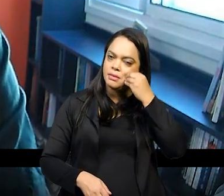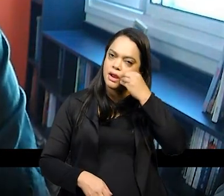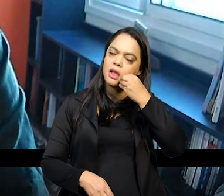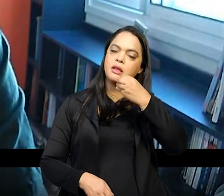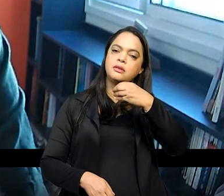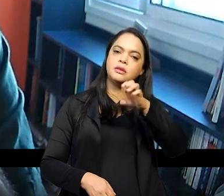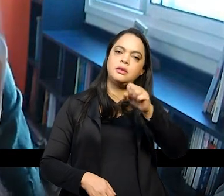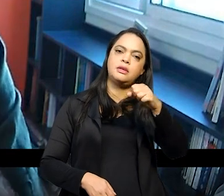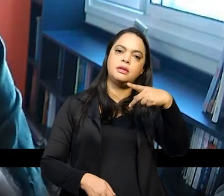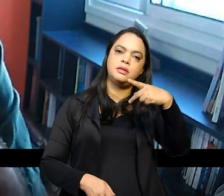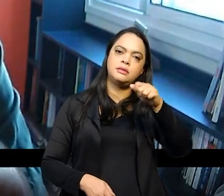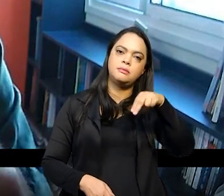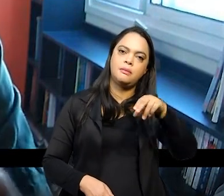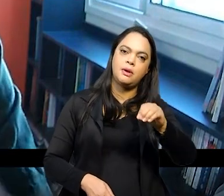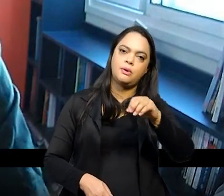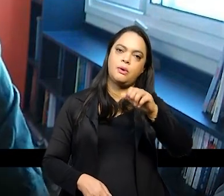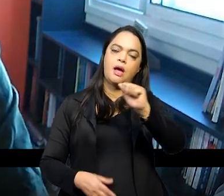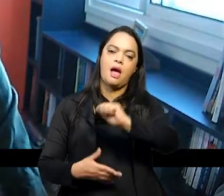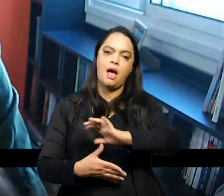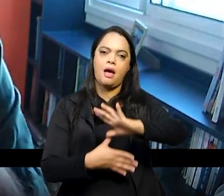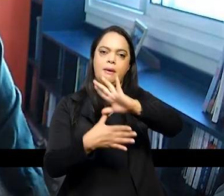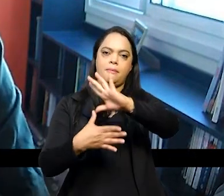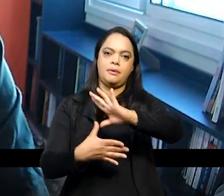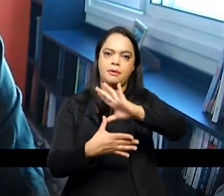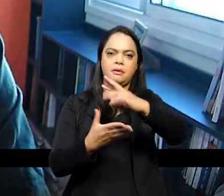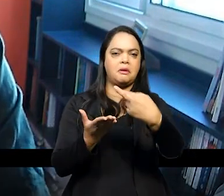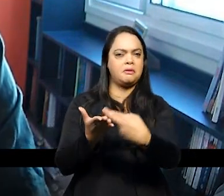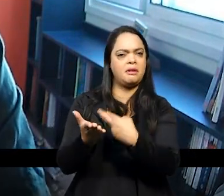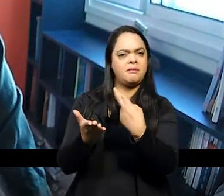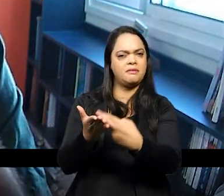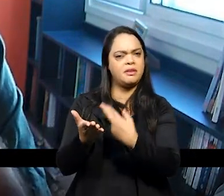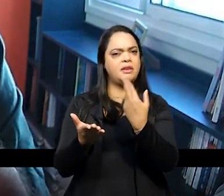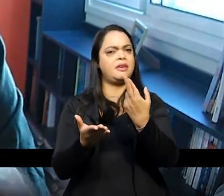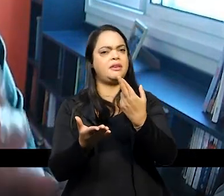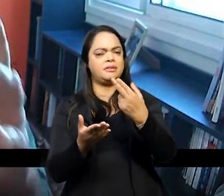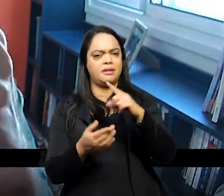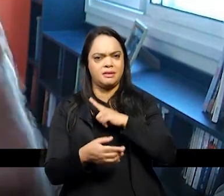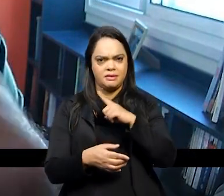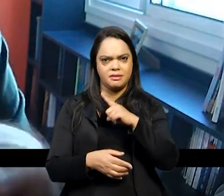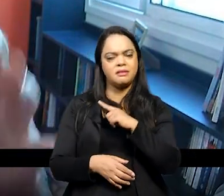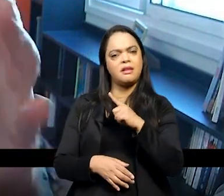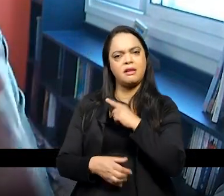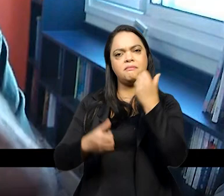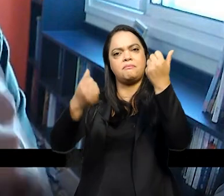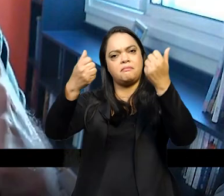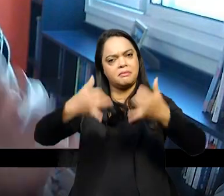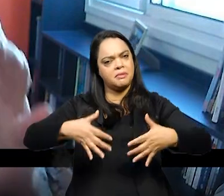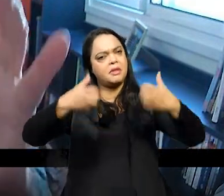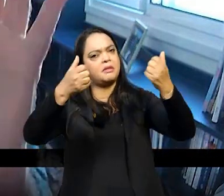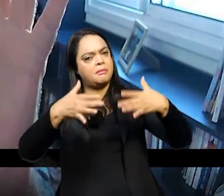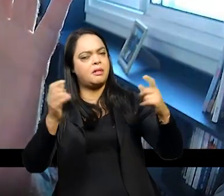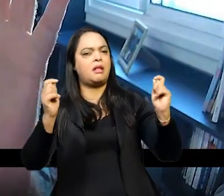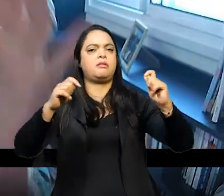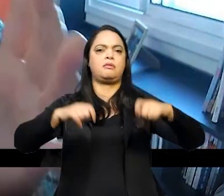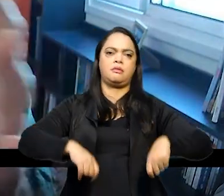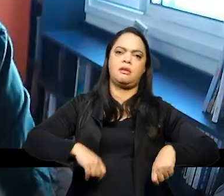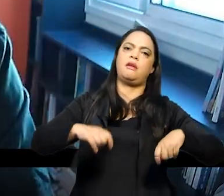por ser uma tese de doutorado revista ampliada para virar livro deu para tratar dessas coisas com o mais